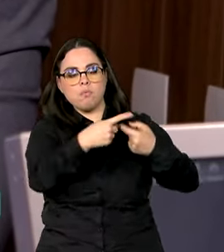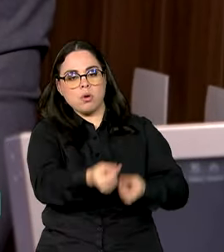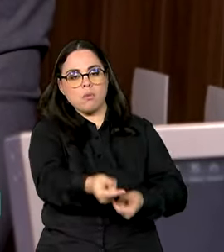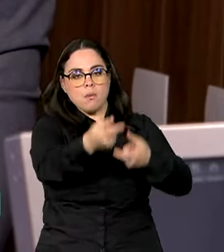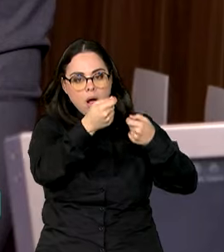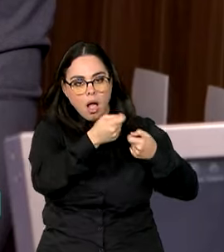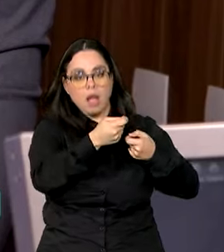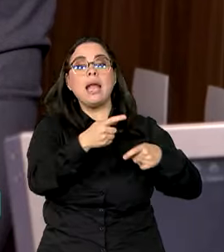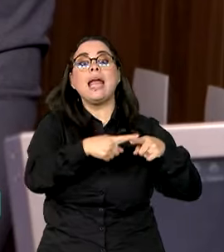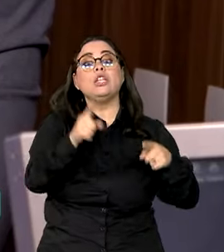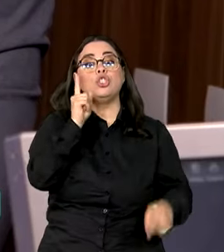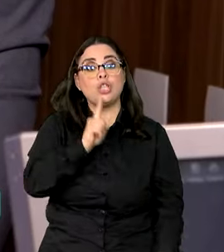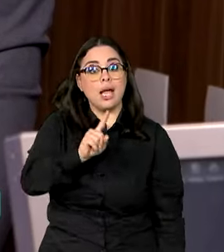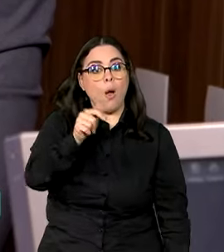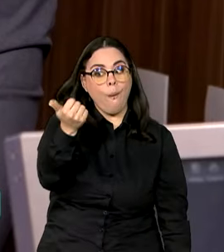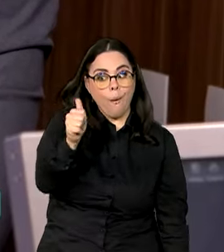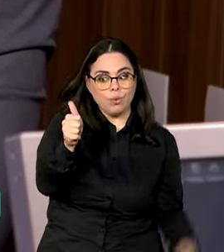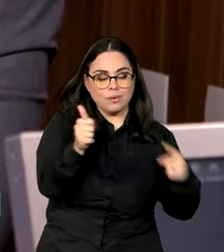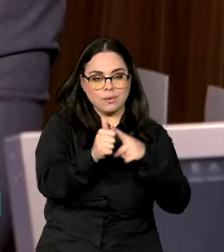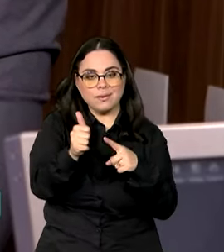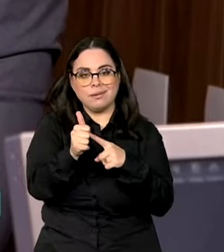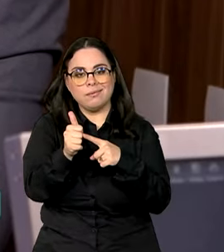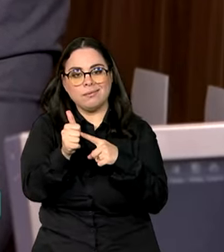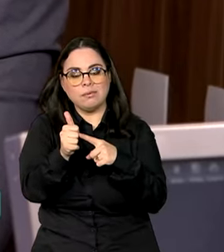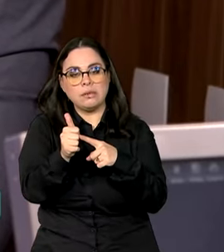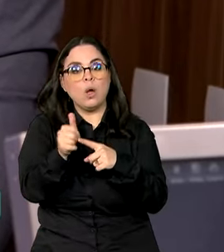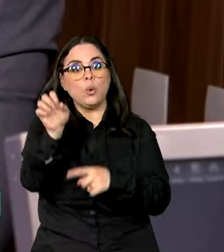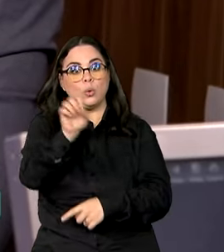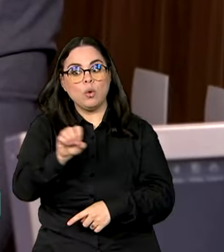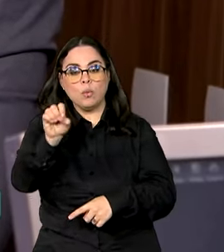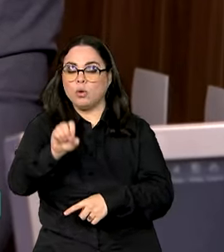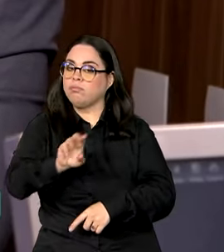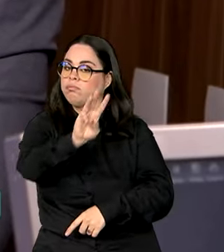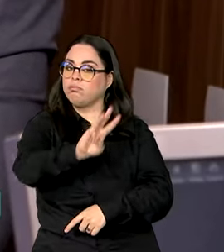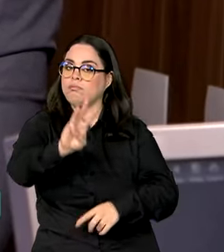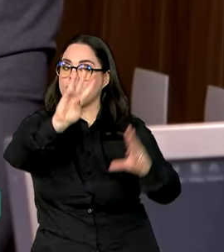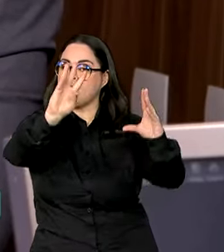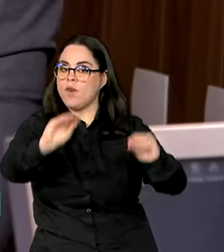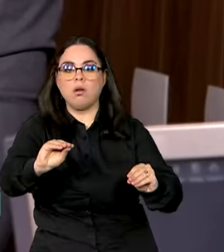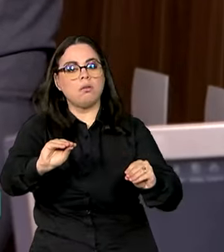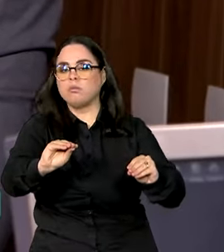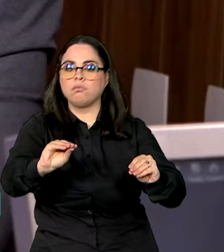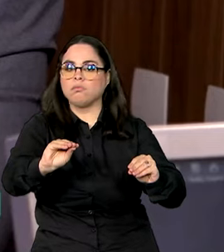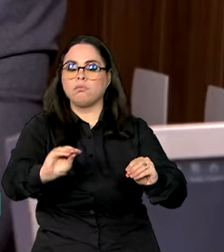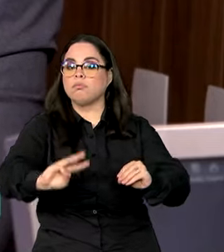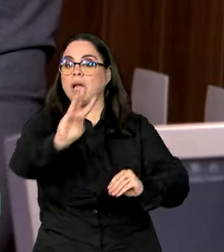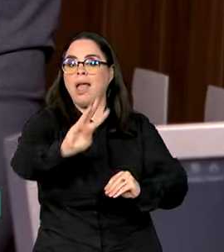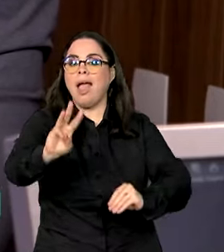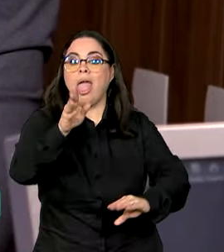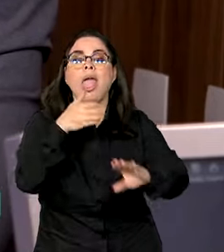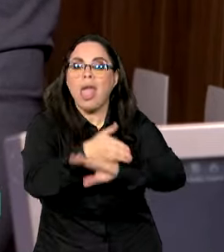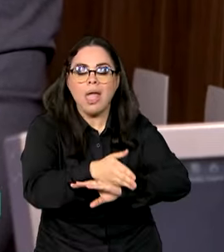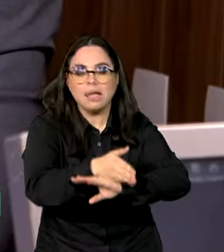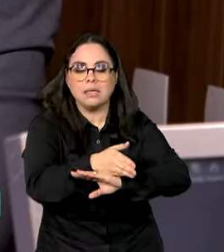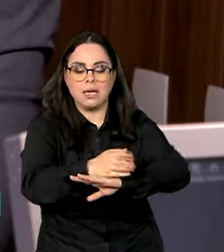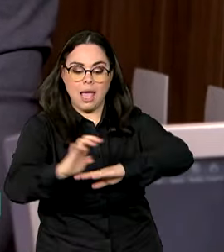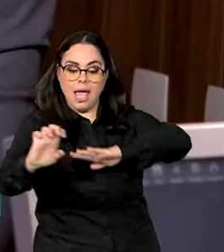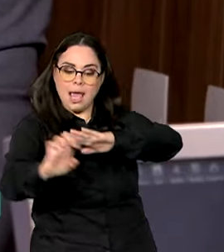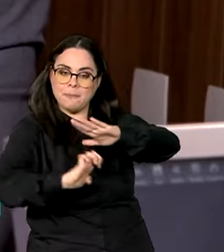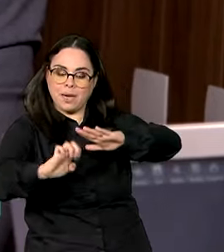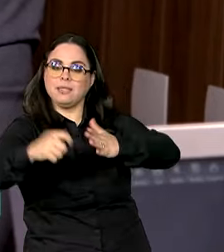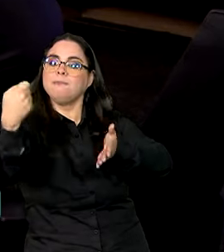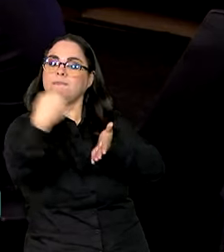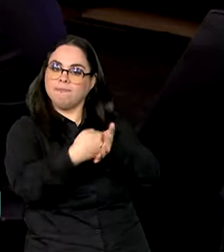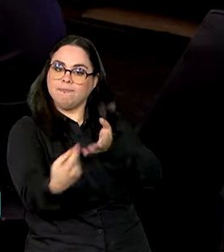a partir do dia 11, aí esses sites não estão mais disponíveis, mas as empresas vão ter que